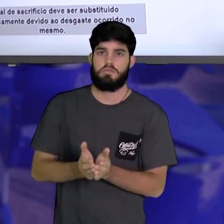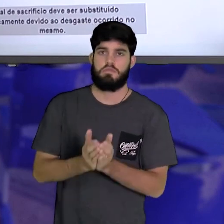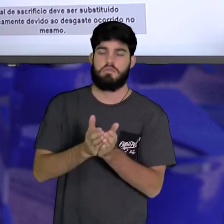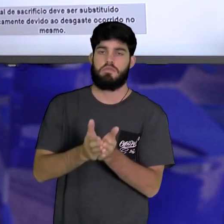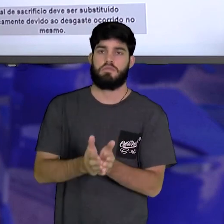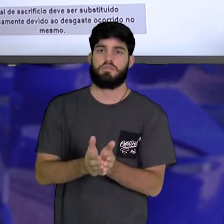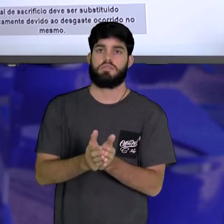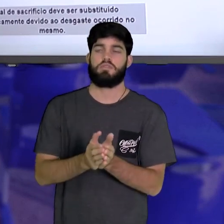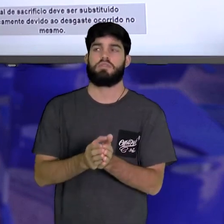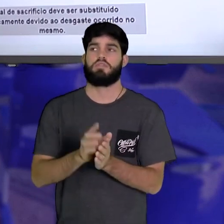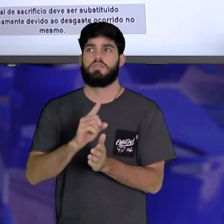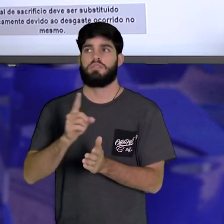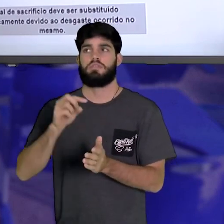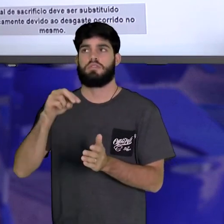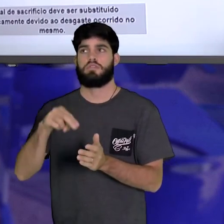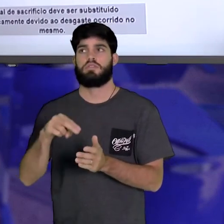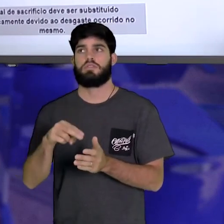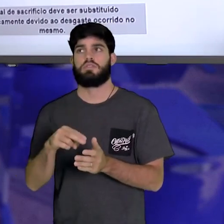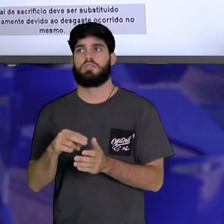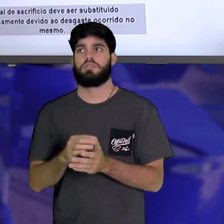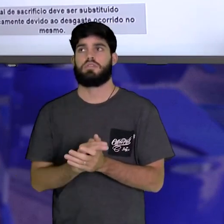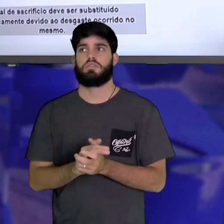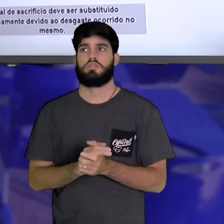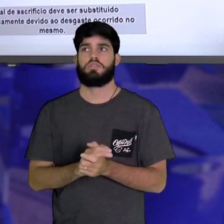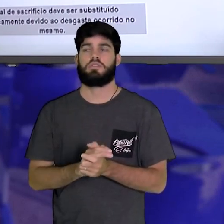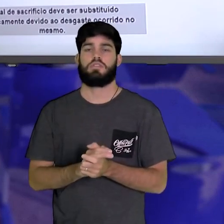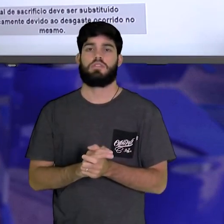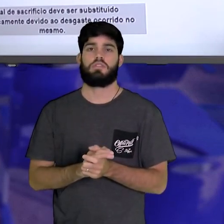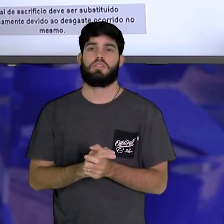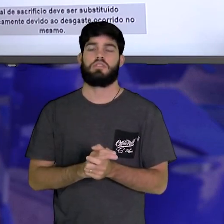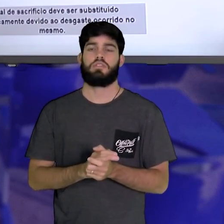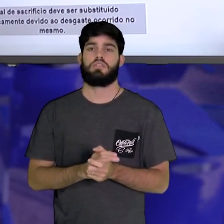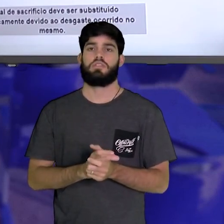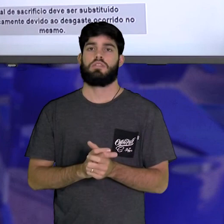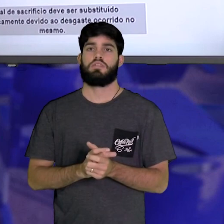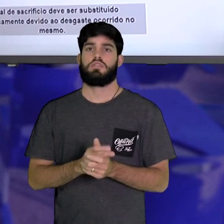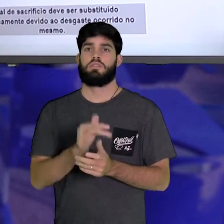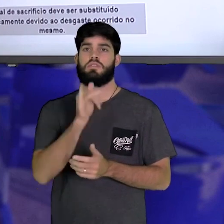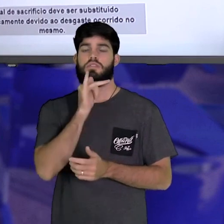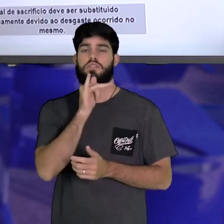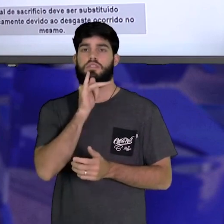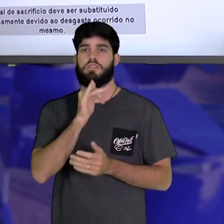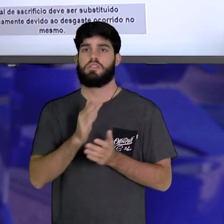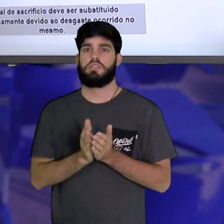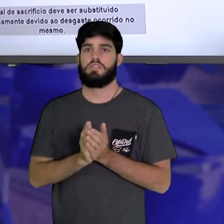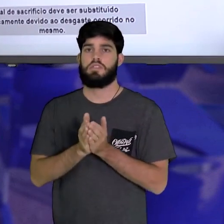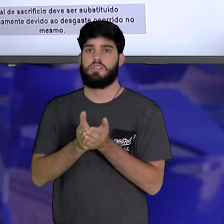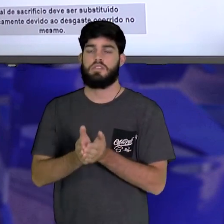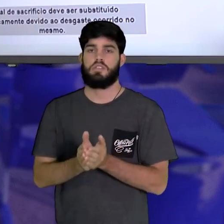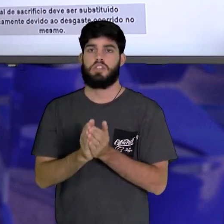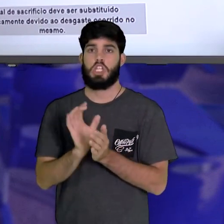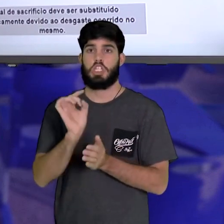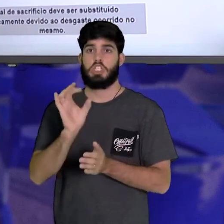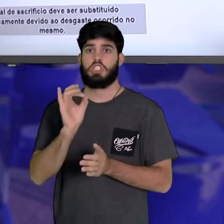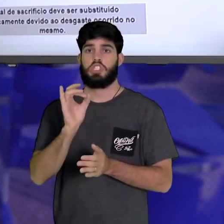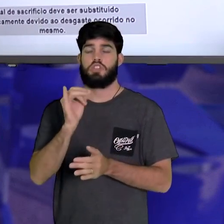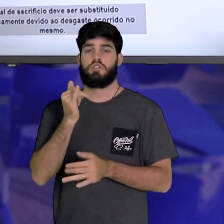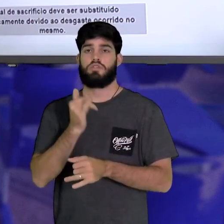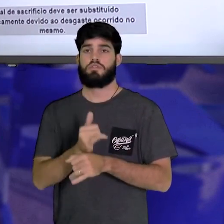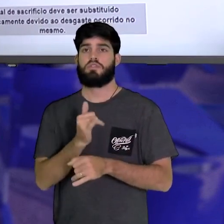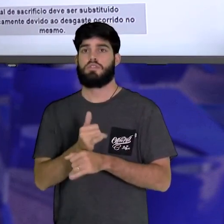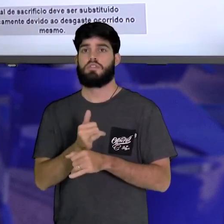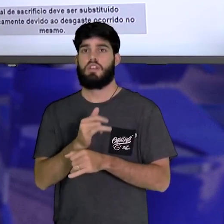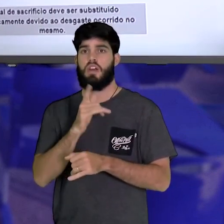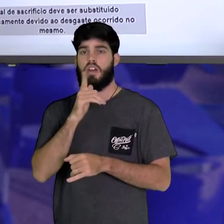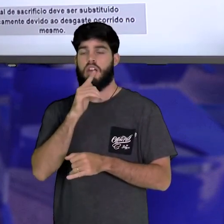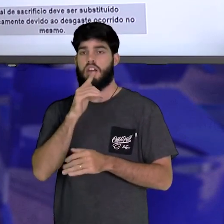de zinco e magnésio preso na sua superfície. Então, um navio totalmente de ferro, em contato com a